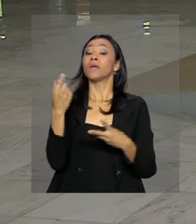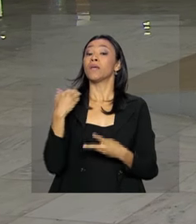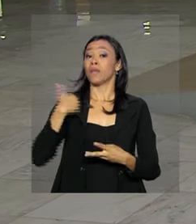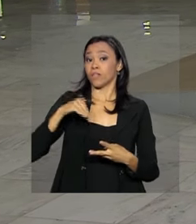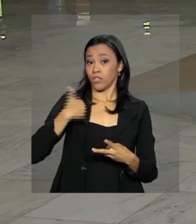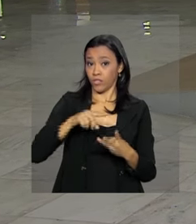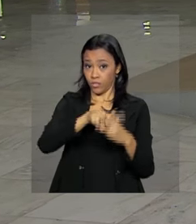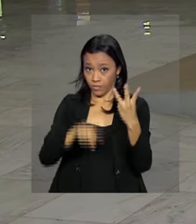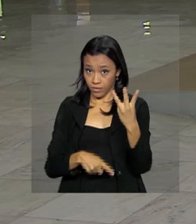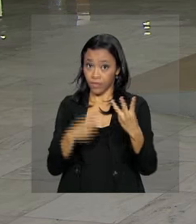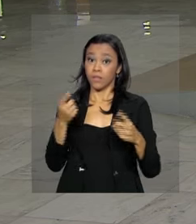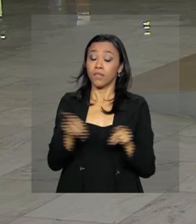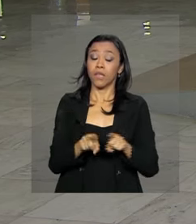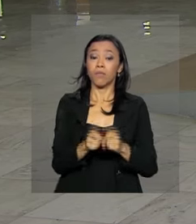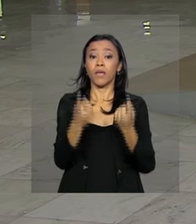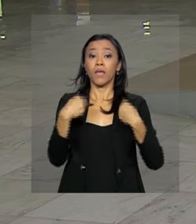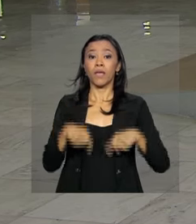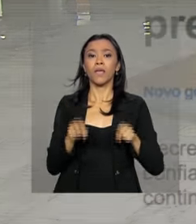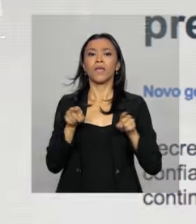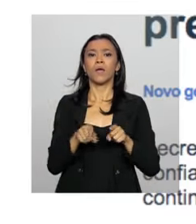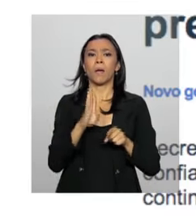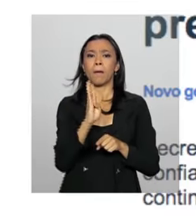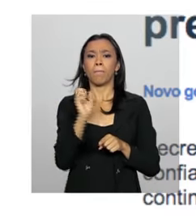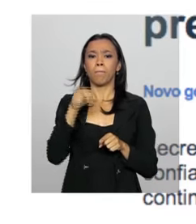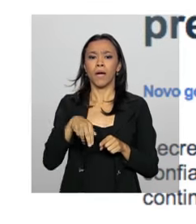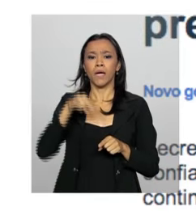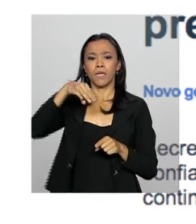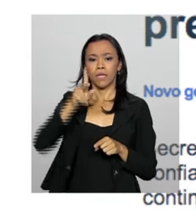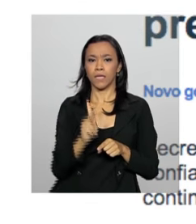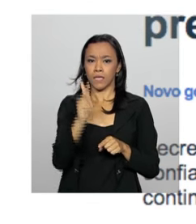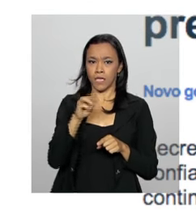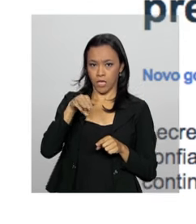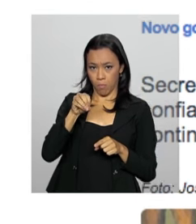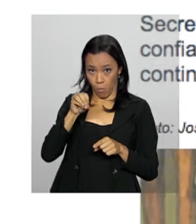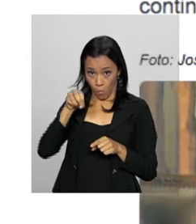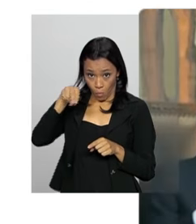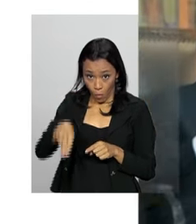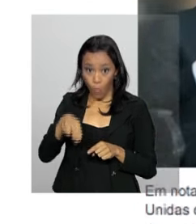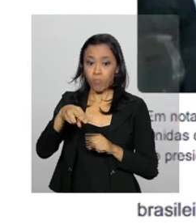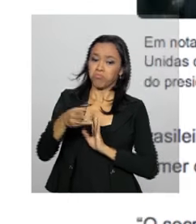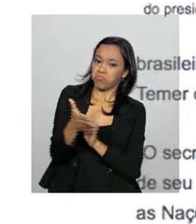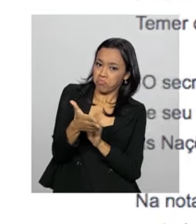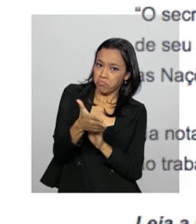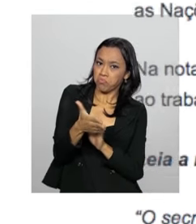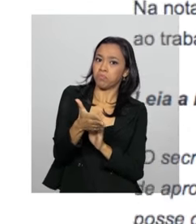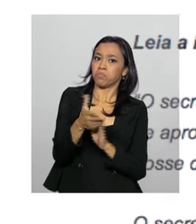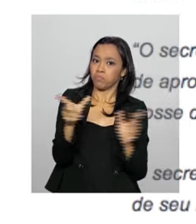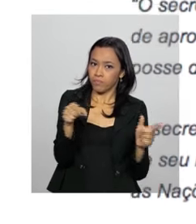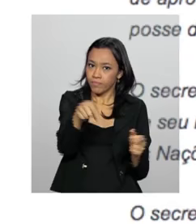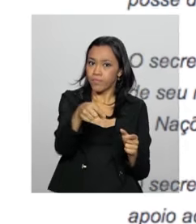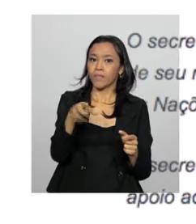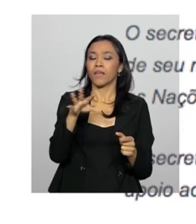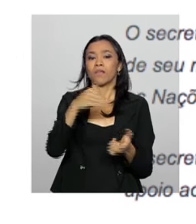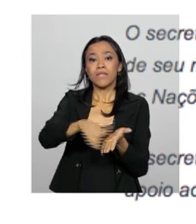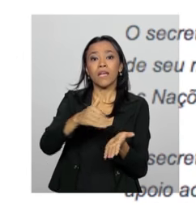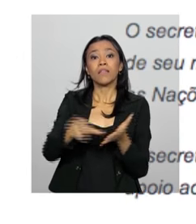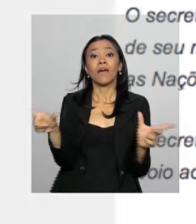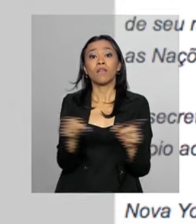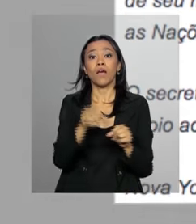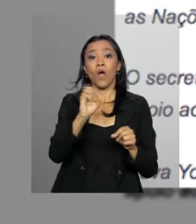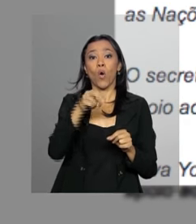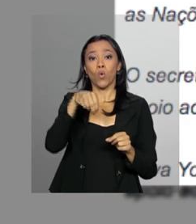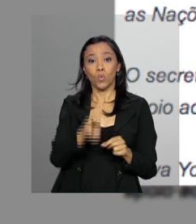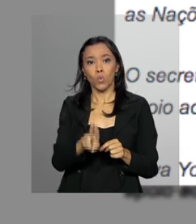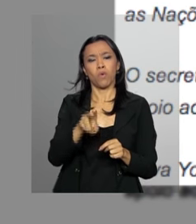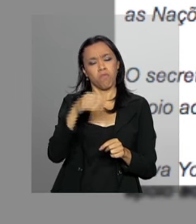O secretário-geral da Organização das Nações Unidas, Ban Ki-moon, enviou seus melhores desejos ao presidente e disse que tem confiança